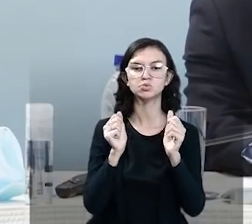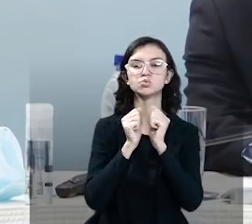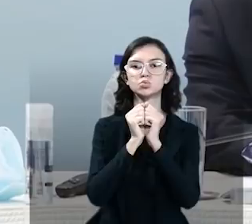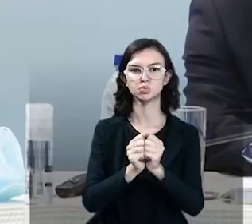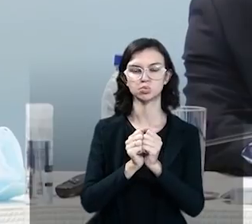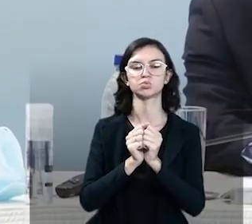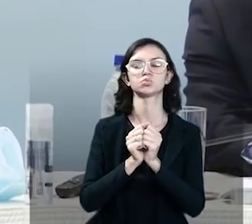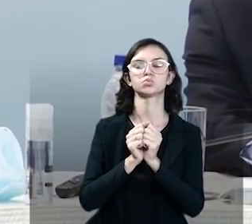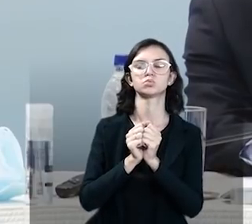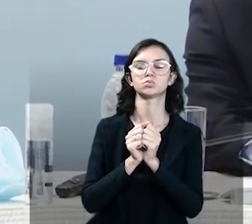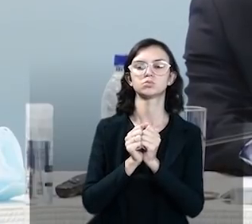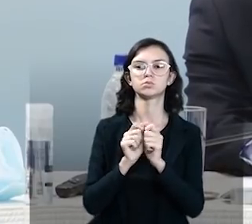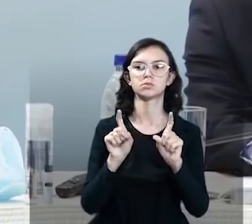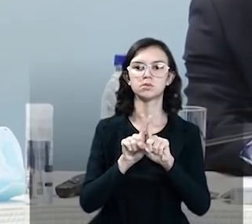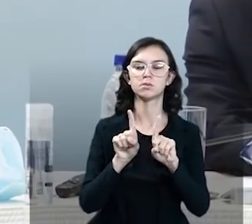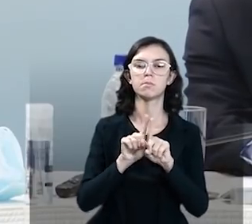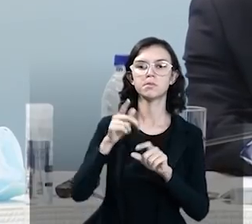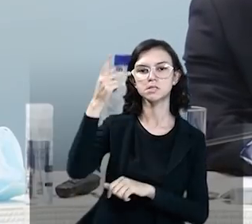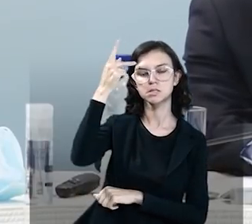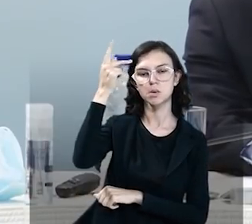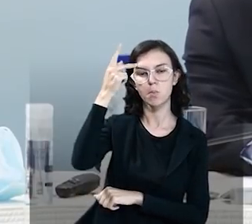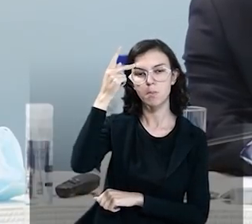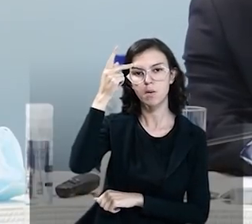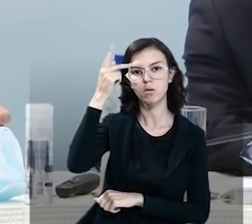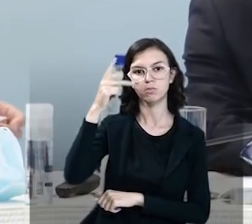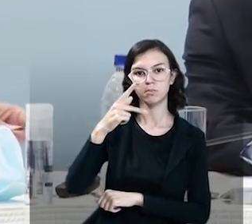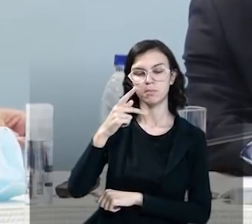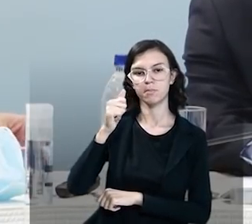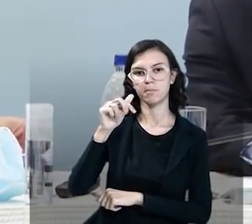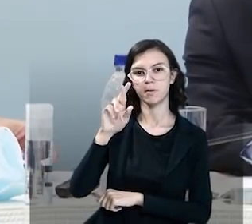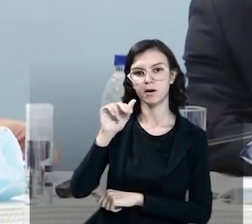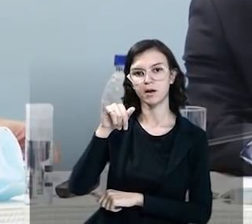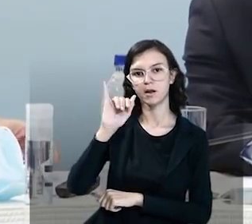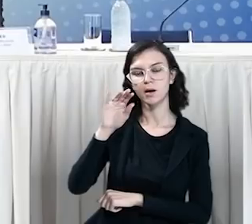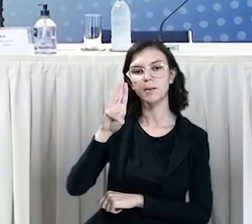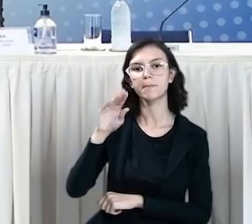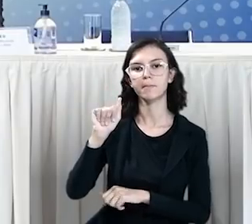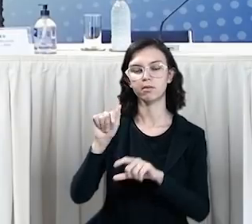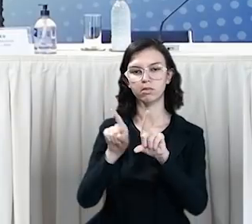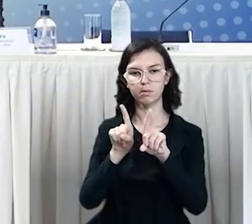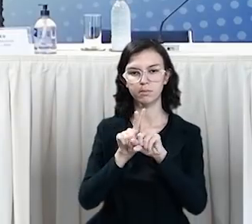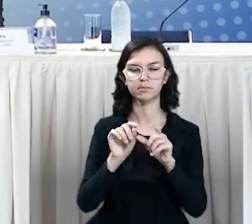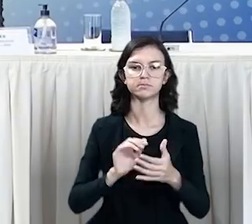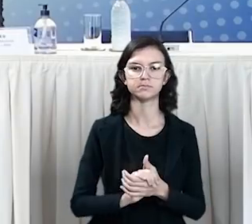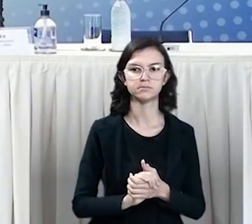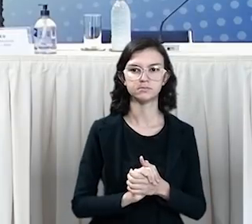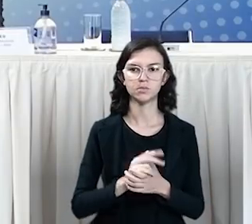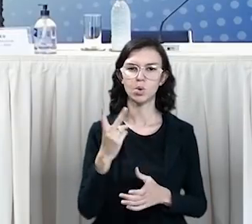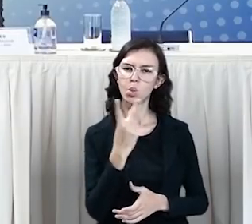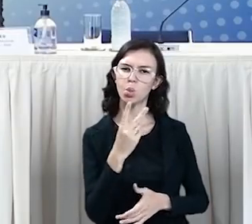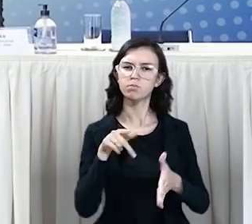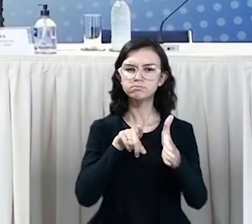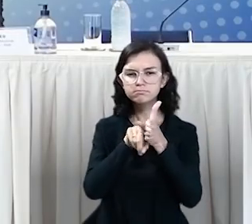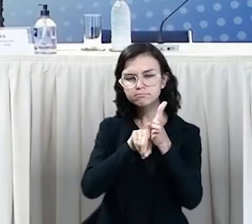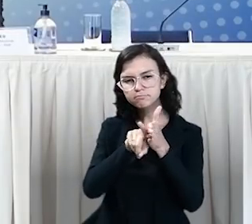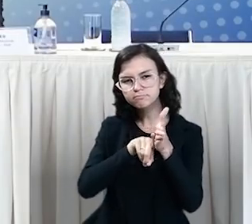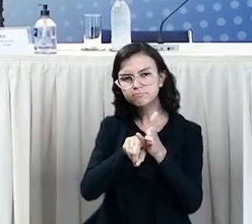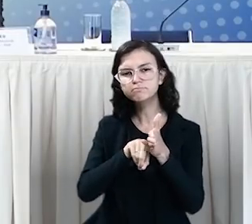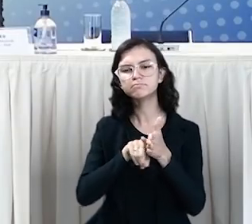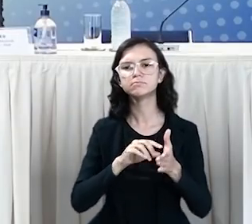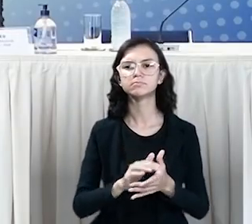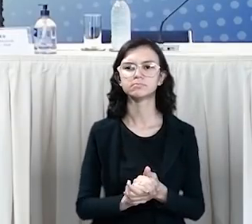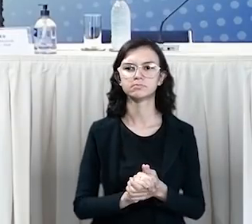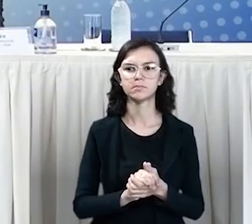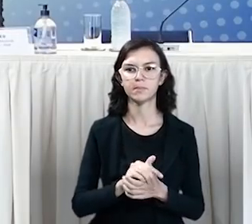Federal da Paraíba e com a Universidade de São Paulo, a USP, sobre a condução de dois pesquisadores,